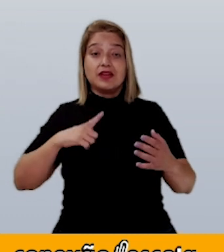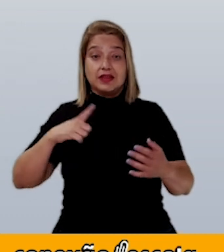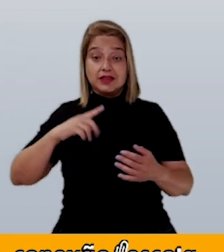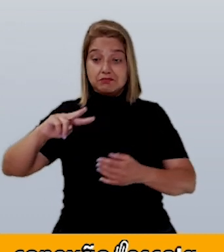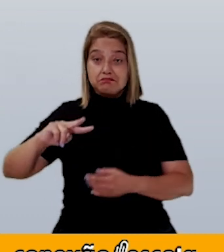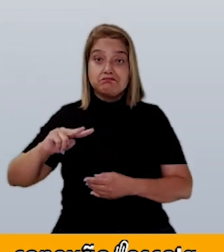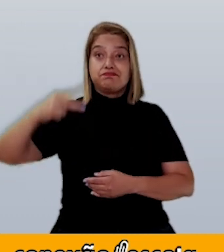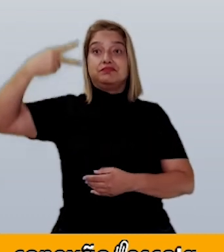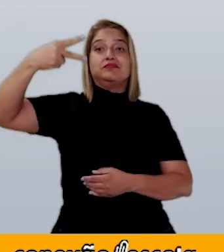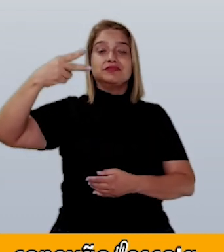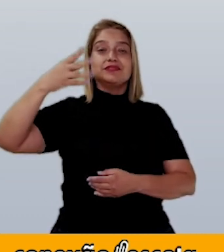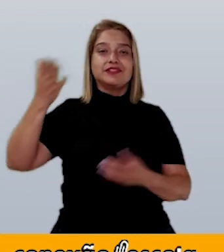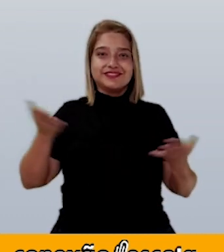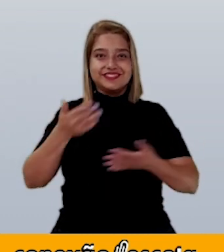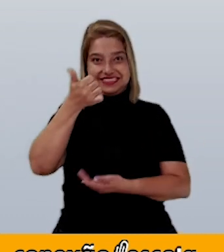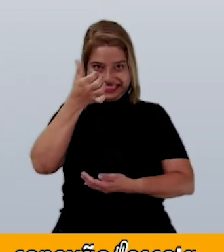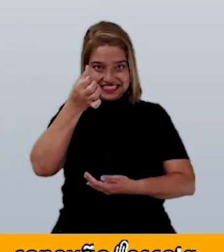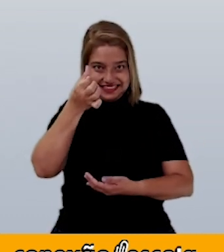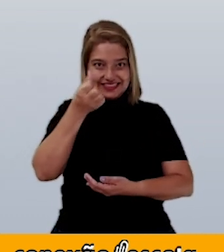dezesseis.